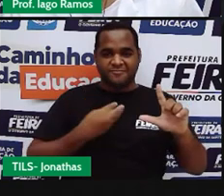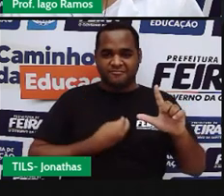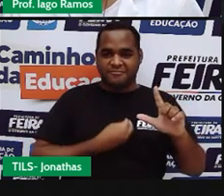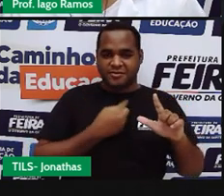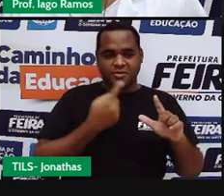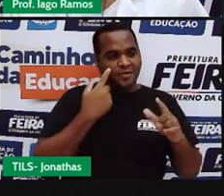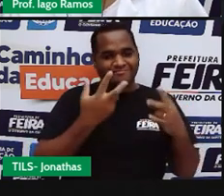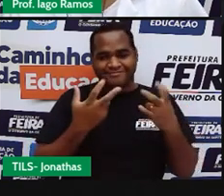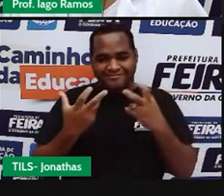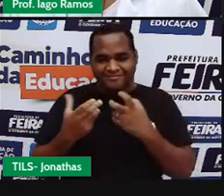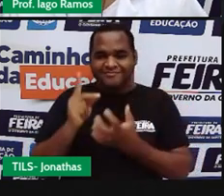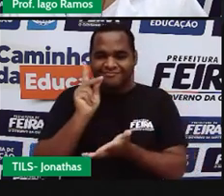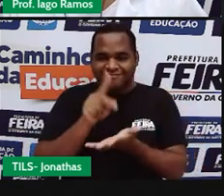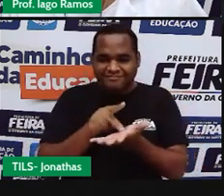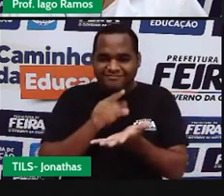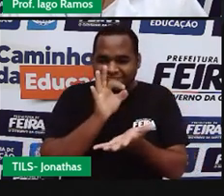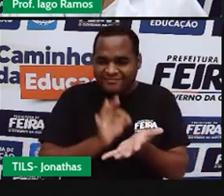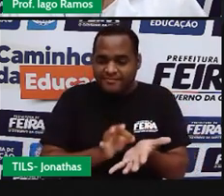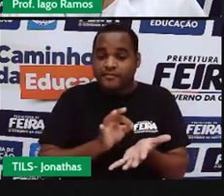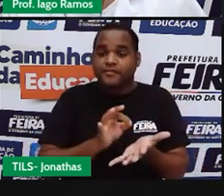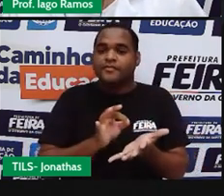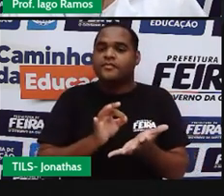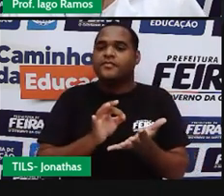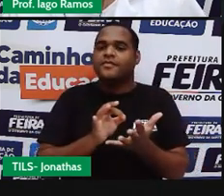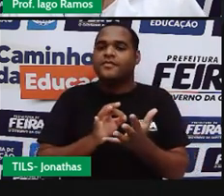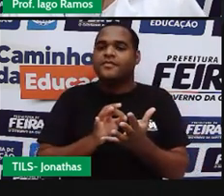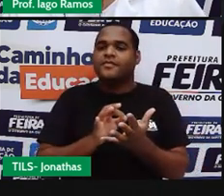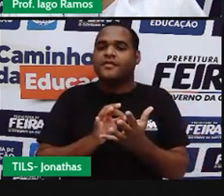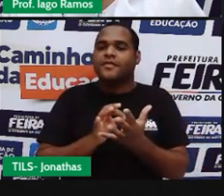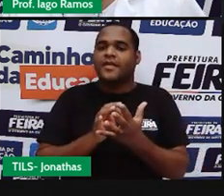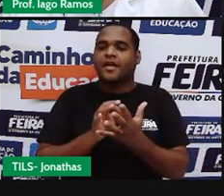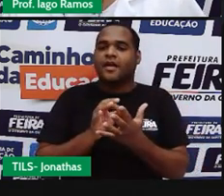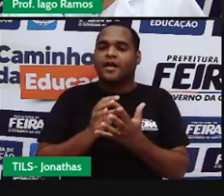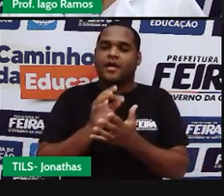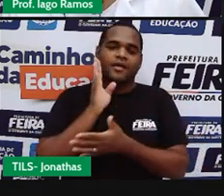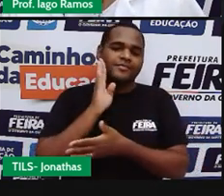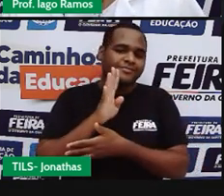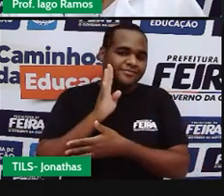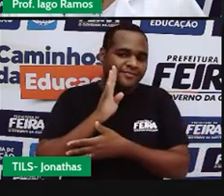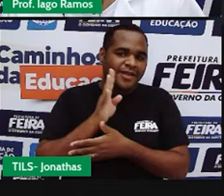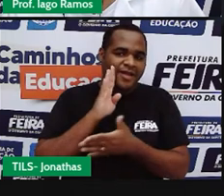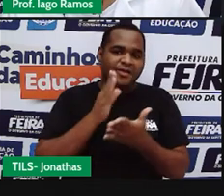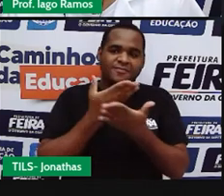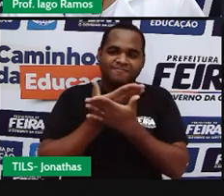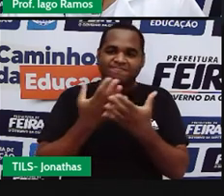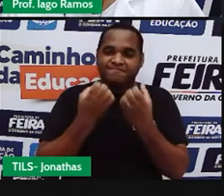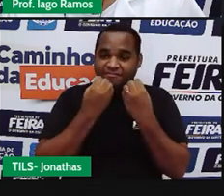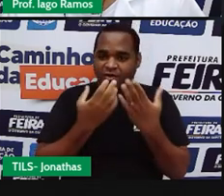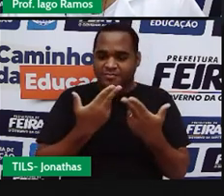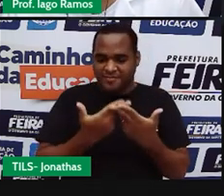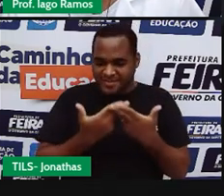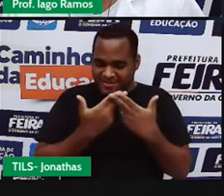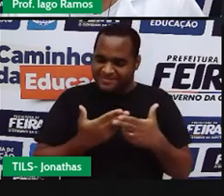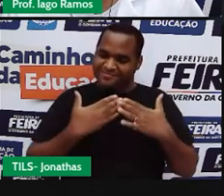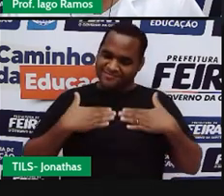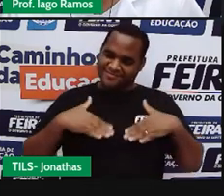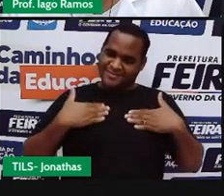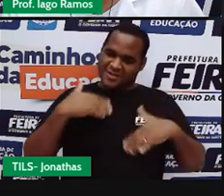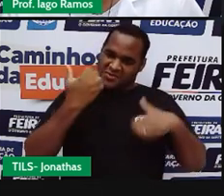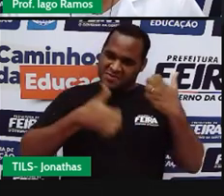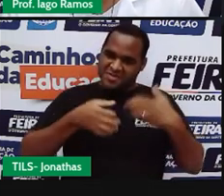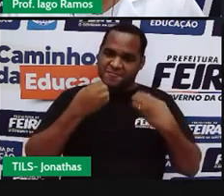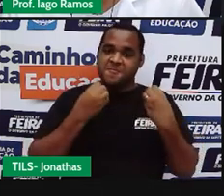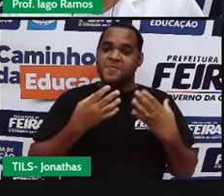direitinho. Ó. Tá ficando legal. Só tenho um pouquinho de paciência. Aê.